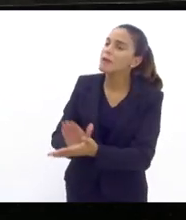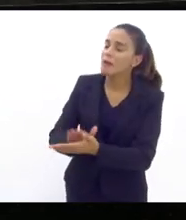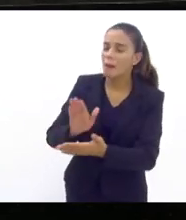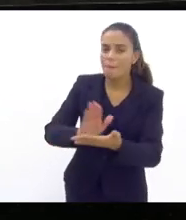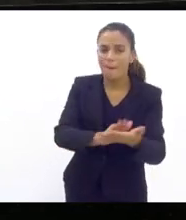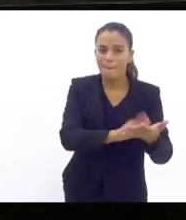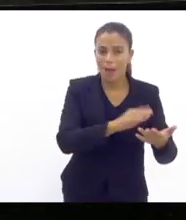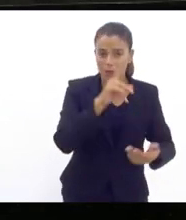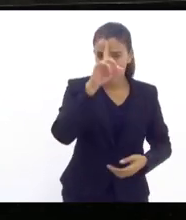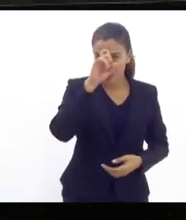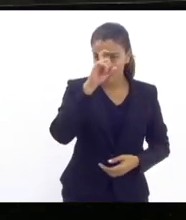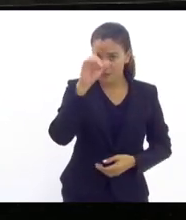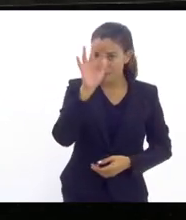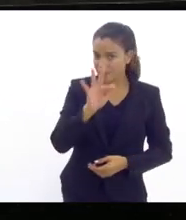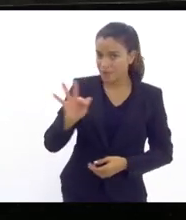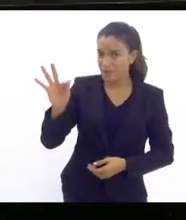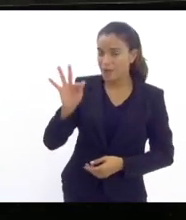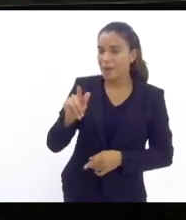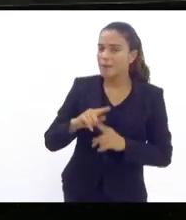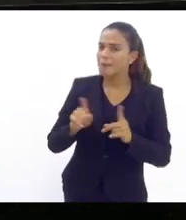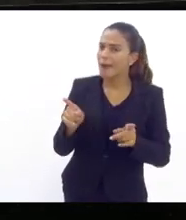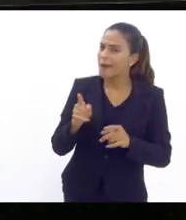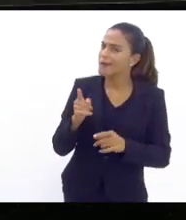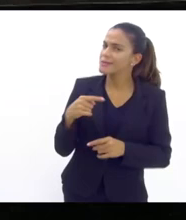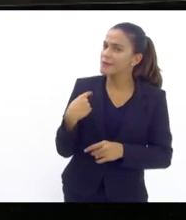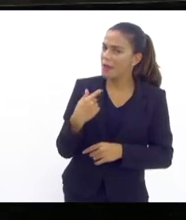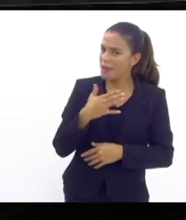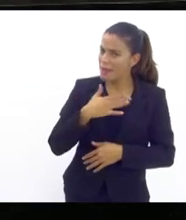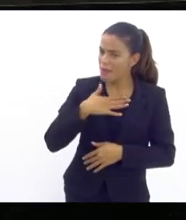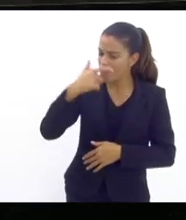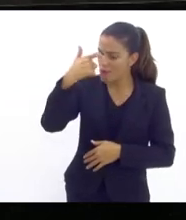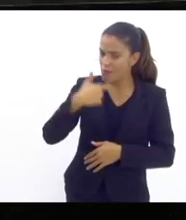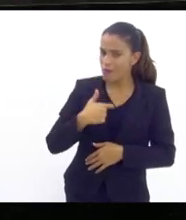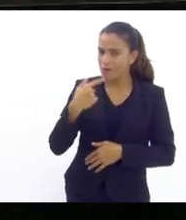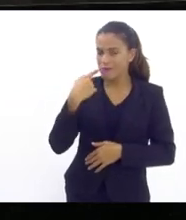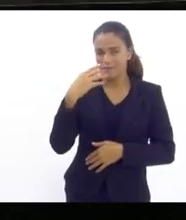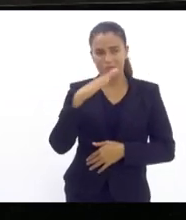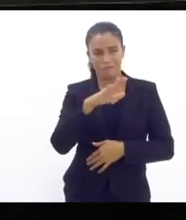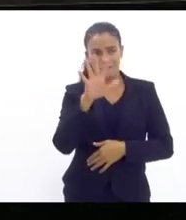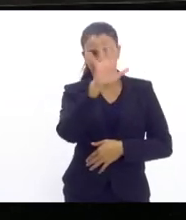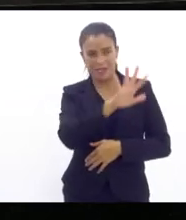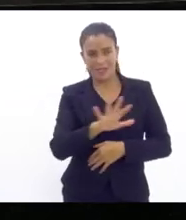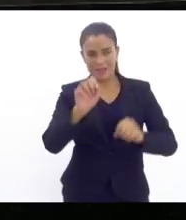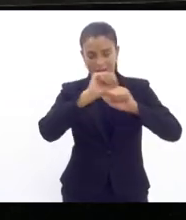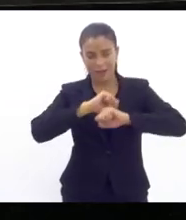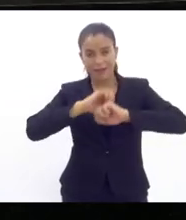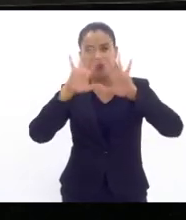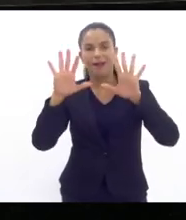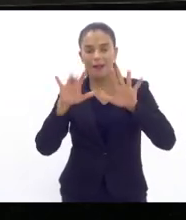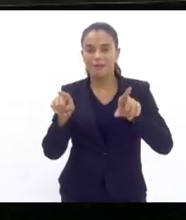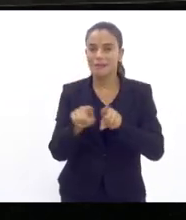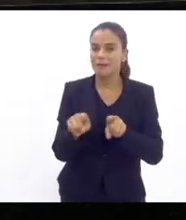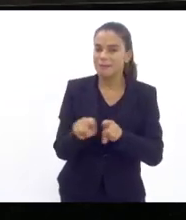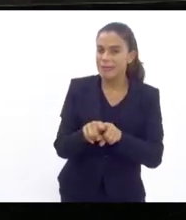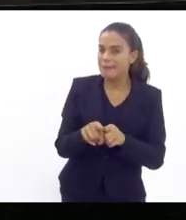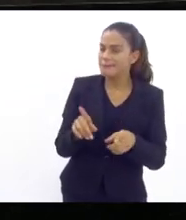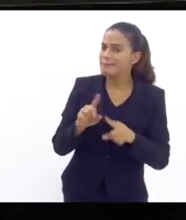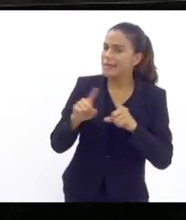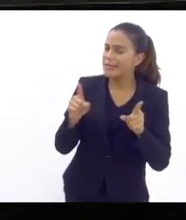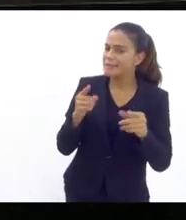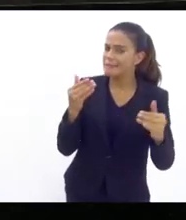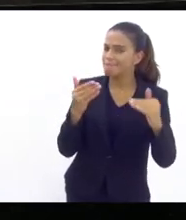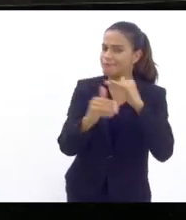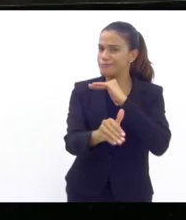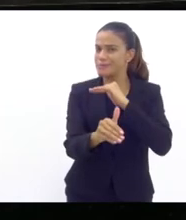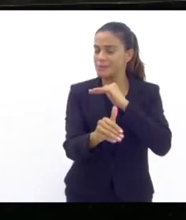mas ficou muito claro para mim e de alguma maneira muito inadequada